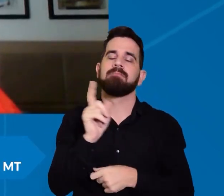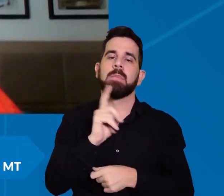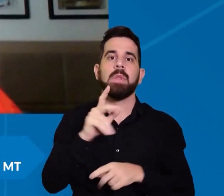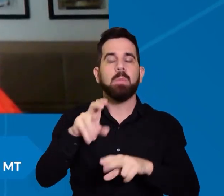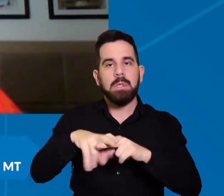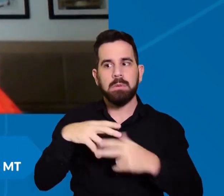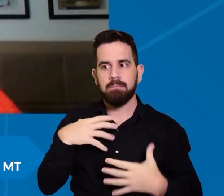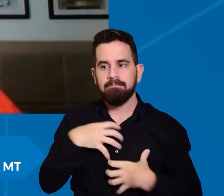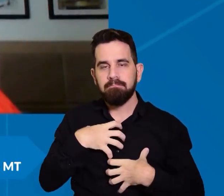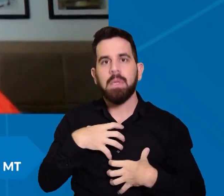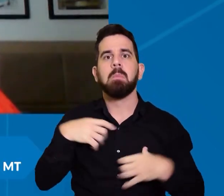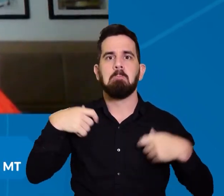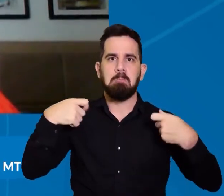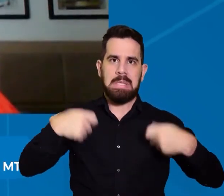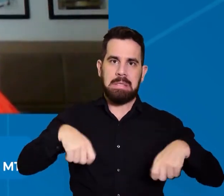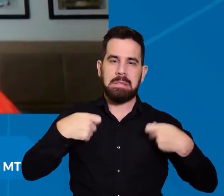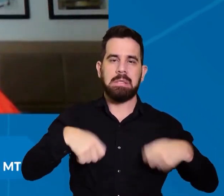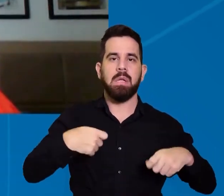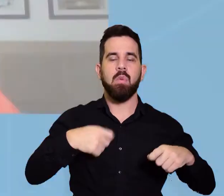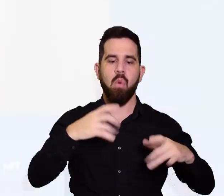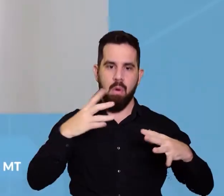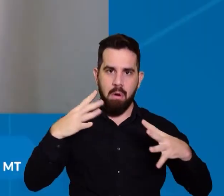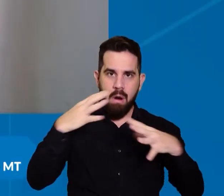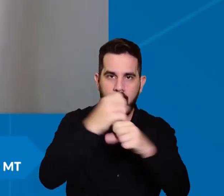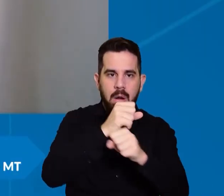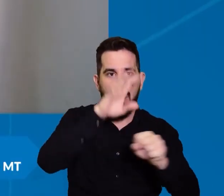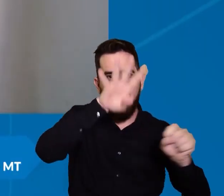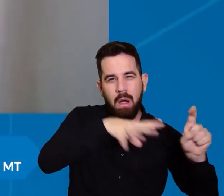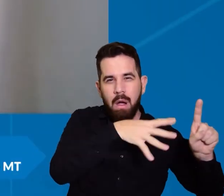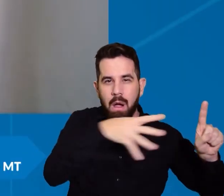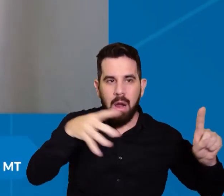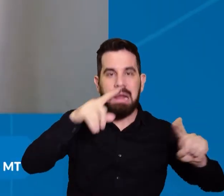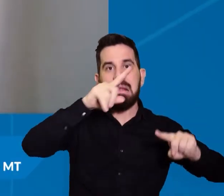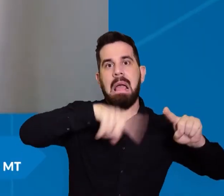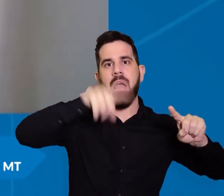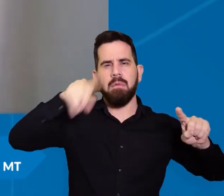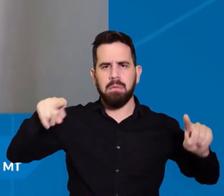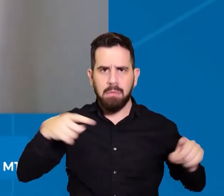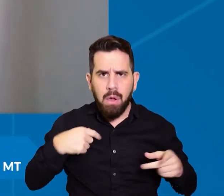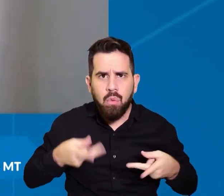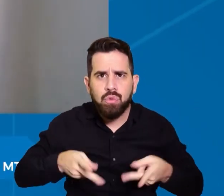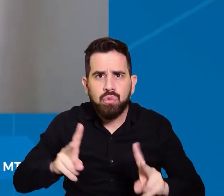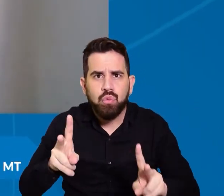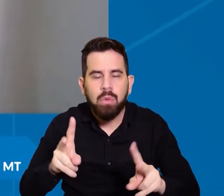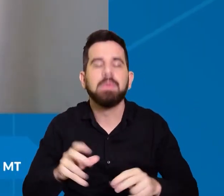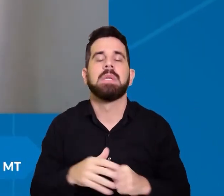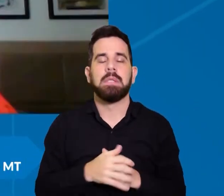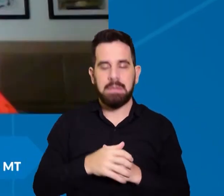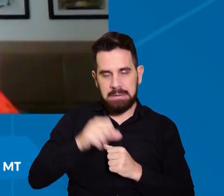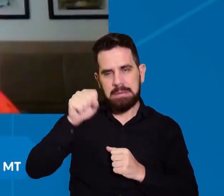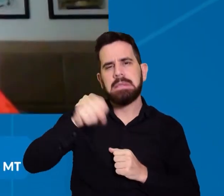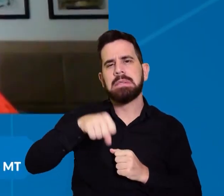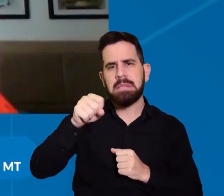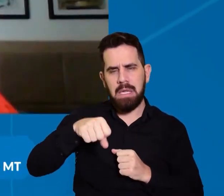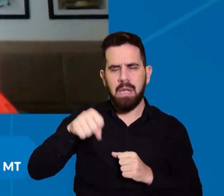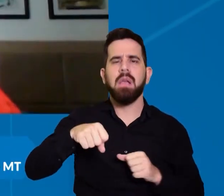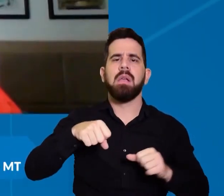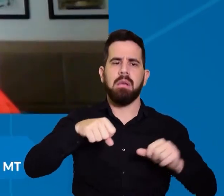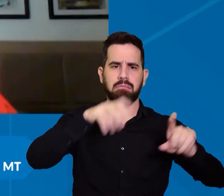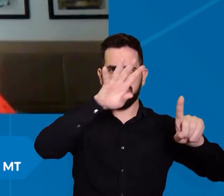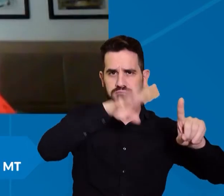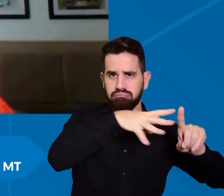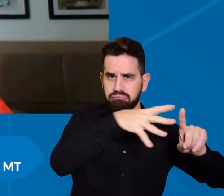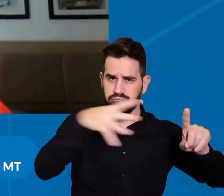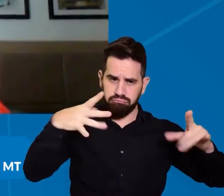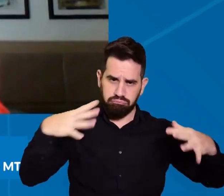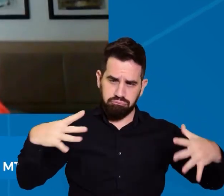de fazer essa planilha com esses gráficos. Vocês continuam montando os gráficos? Sim. Os gráficos, eles estão montados na